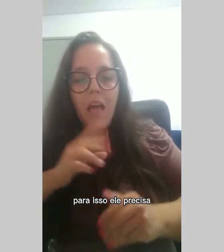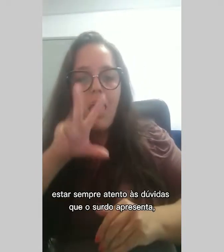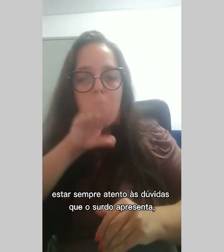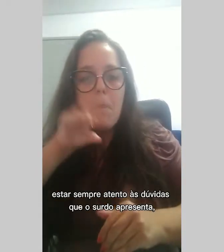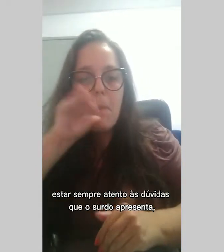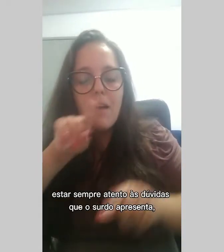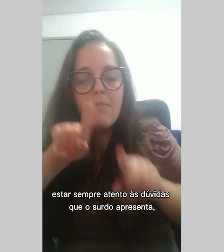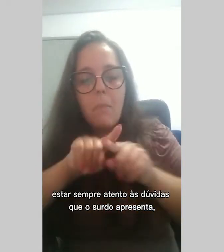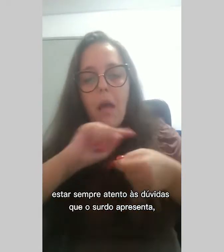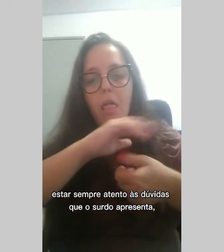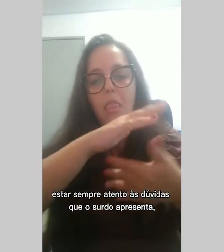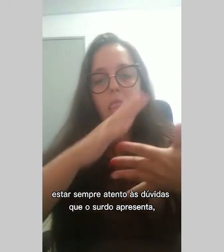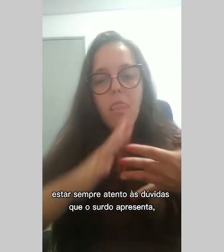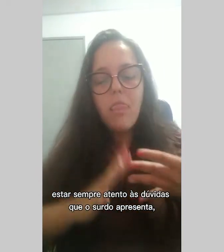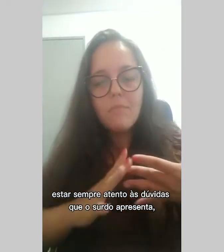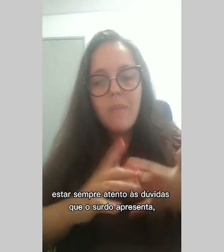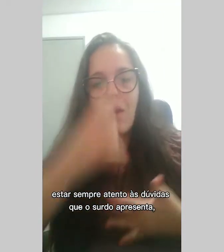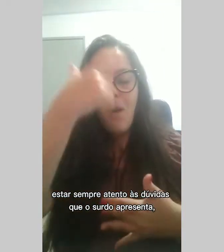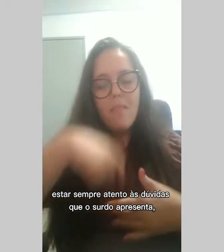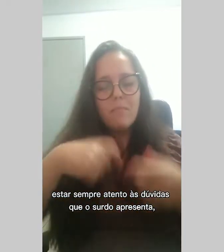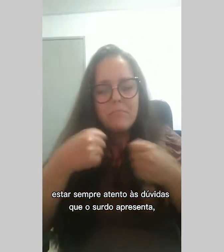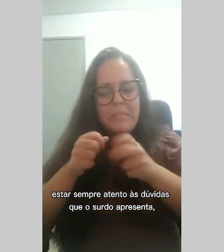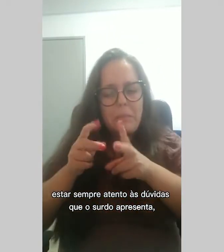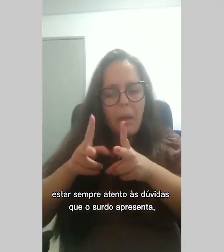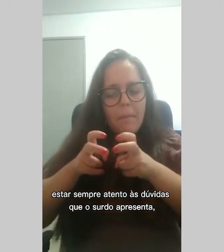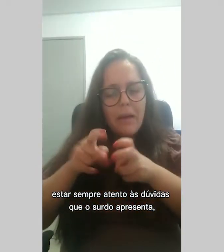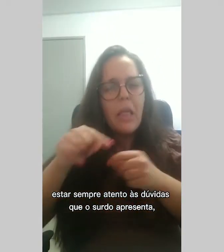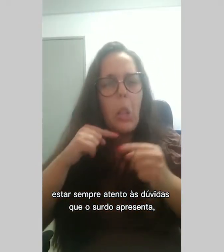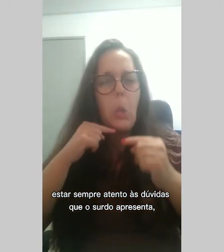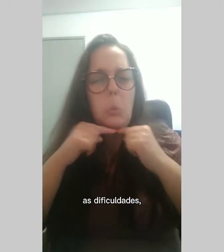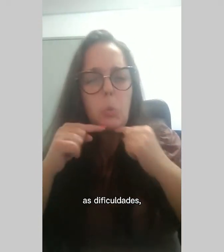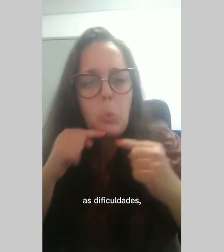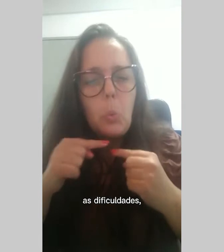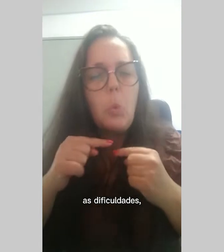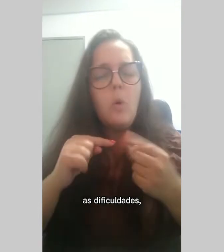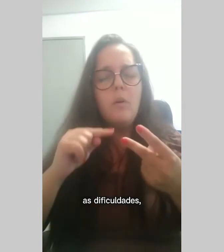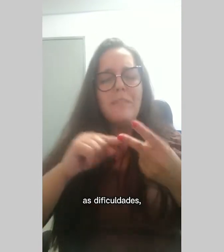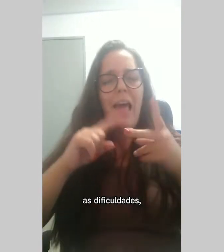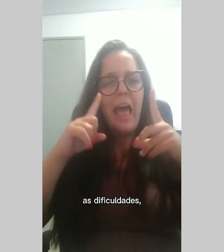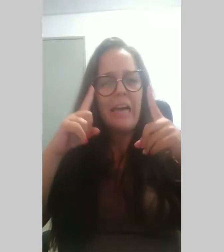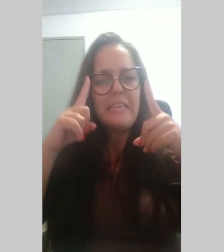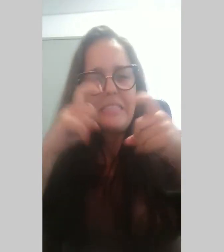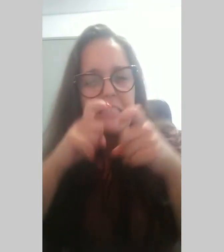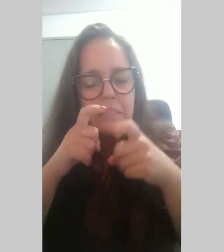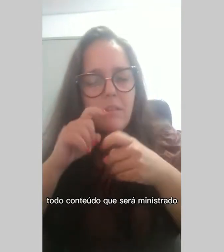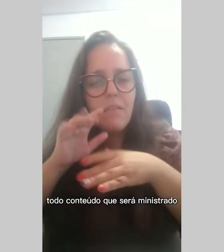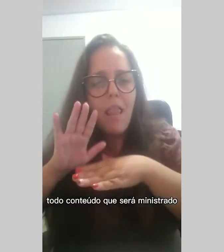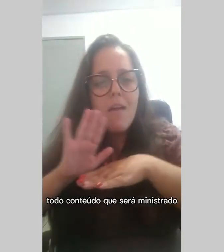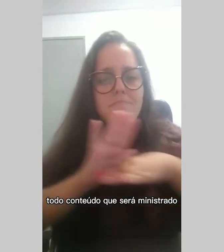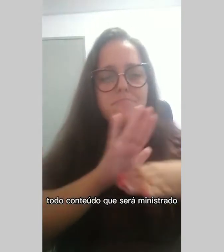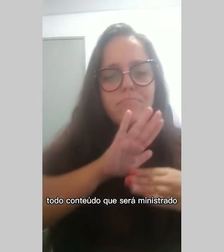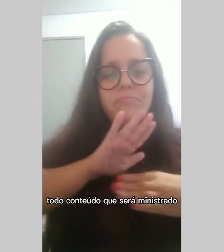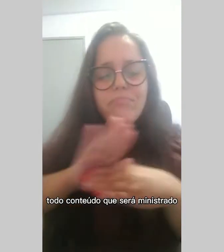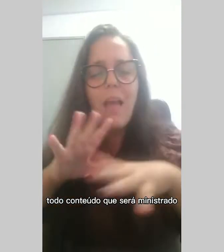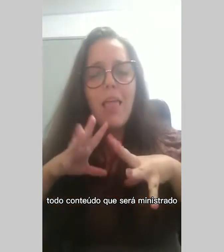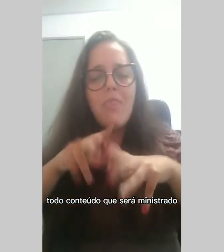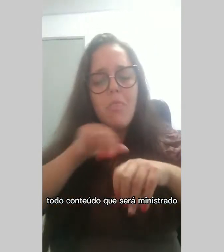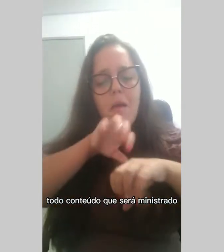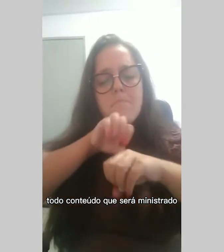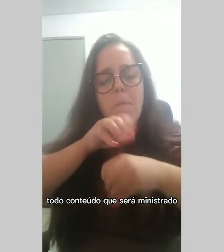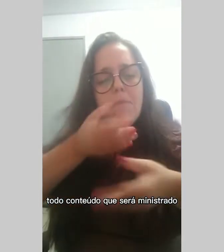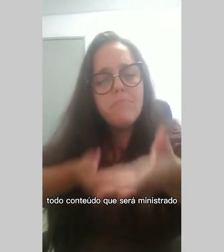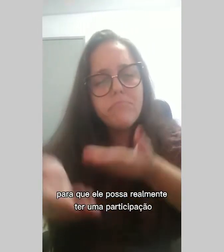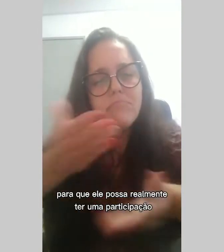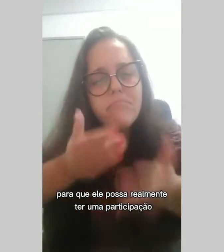precisa estar sempre atento às dúvidas que o senhor apresenta, às dificuldades e todo o conteúdo que será